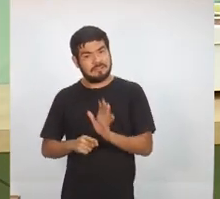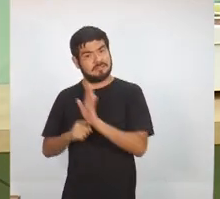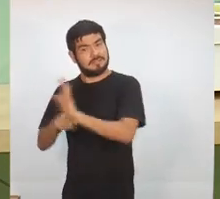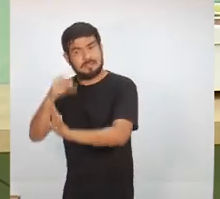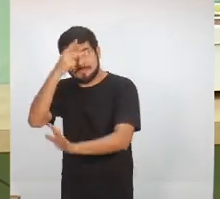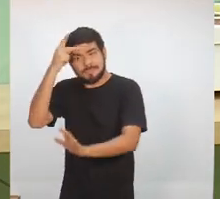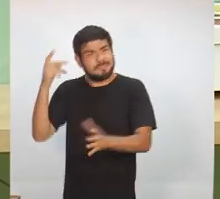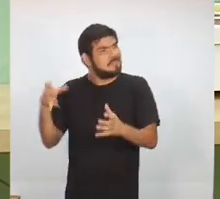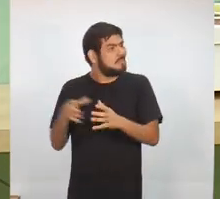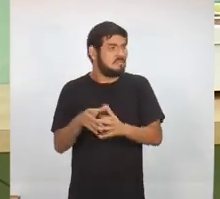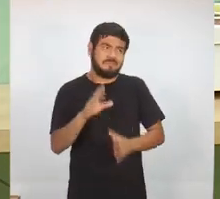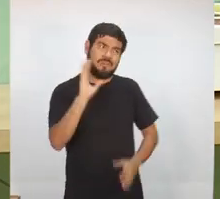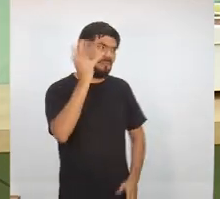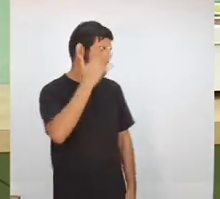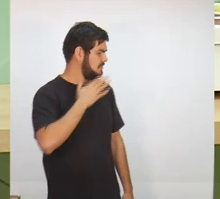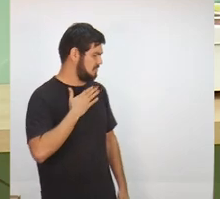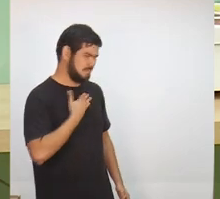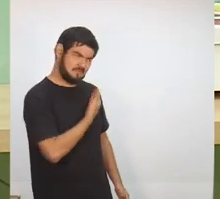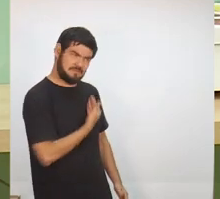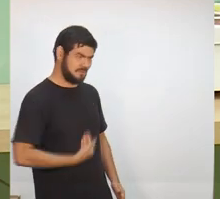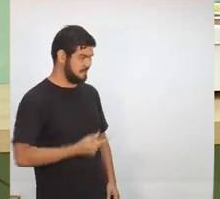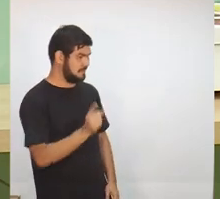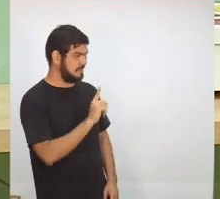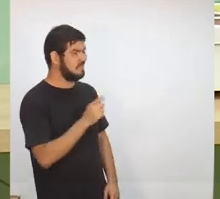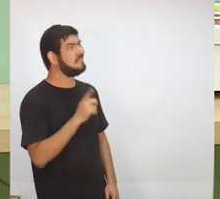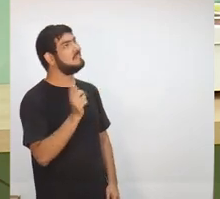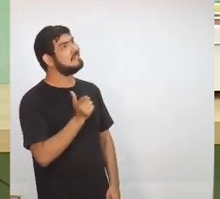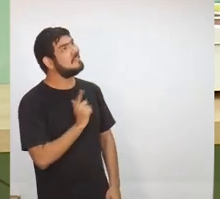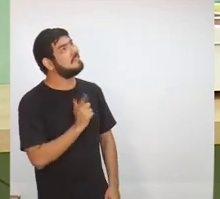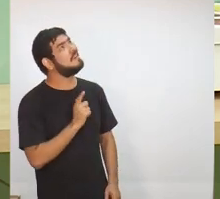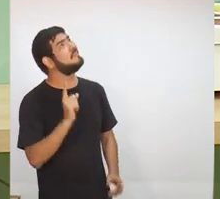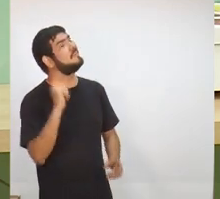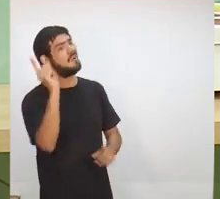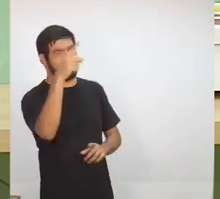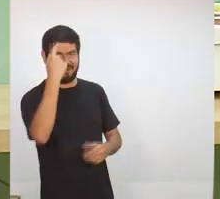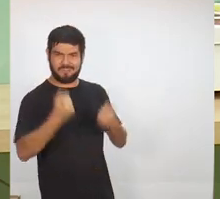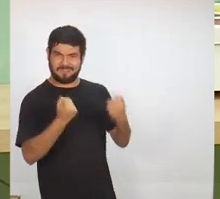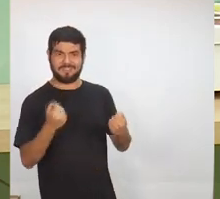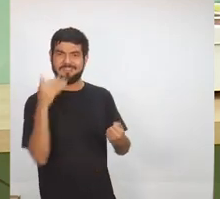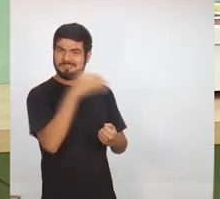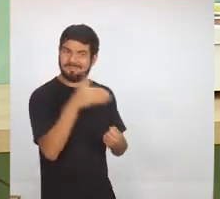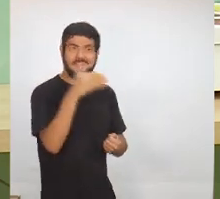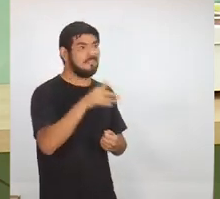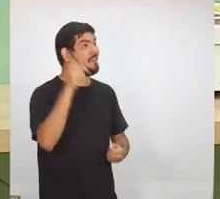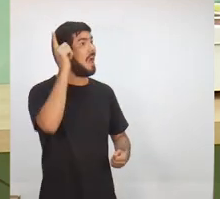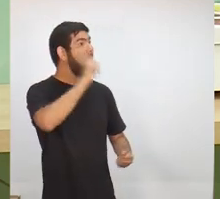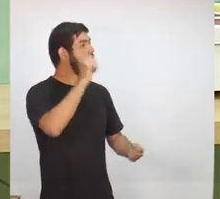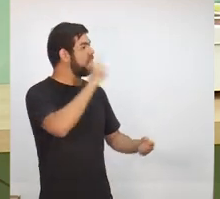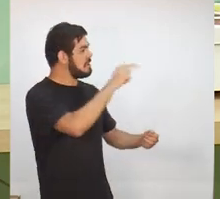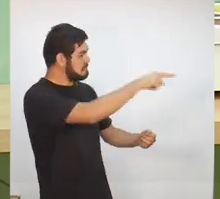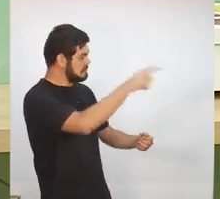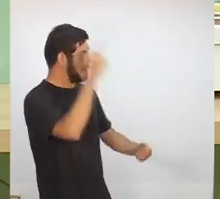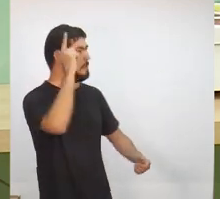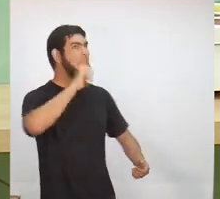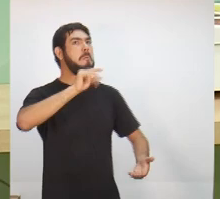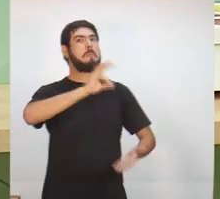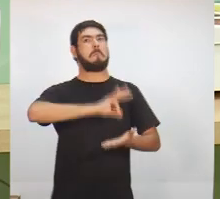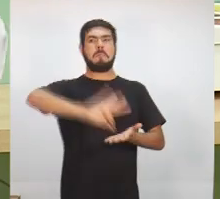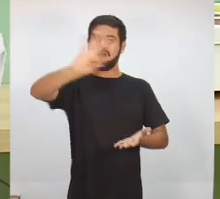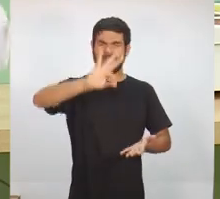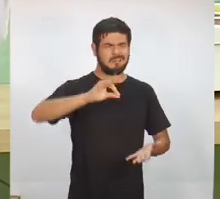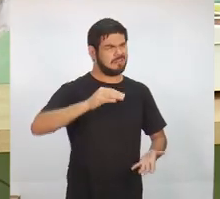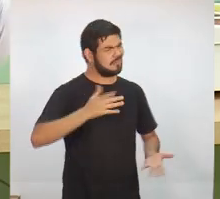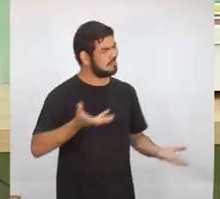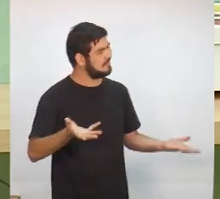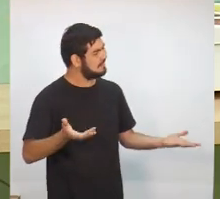E isso não aconteceu no meu governo. Nós tivemos o Ronda nos bairros, que foi aprovado por você. E eu espero